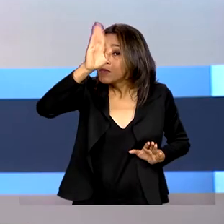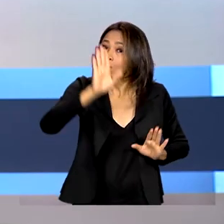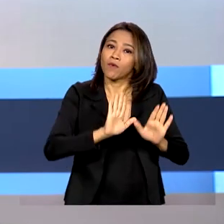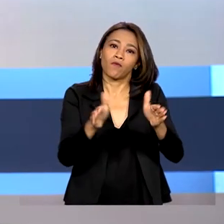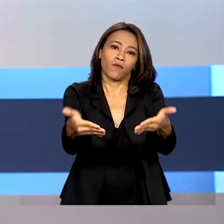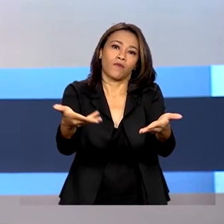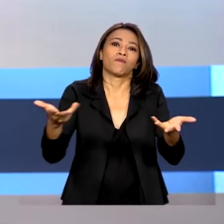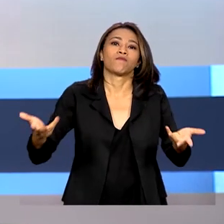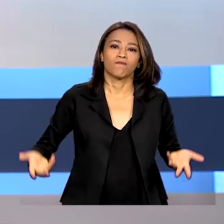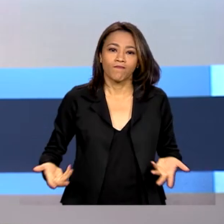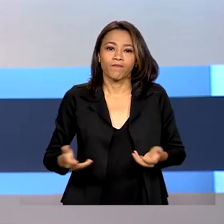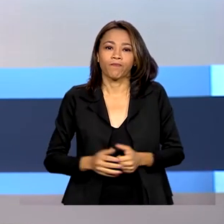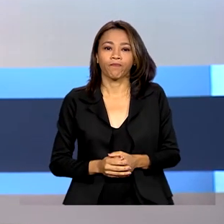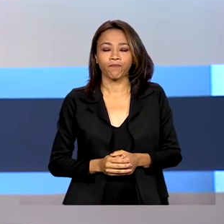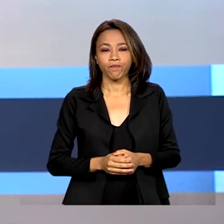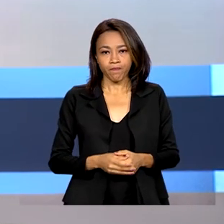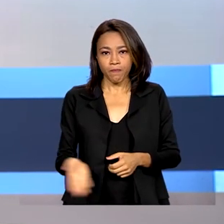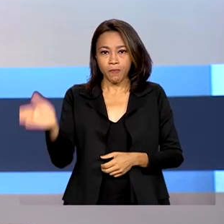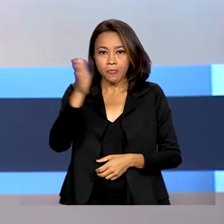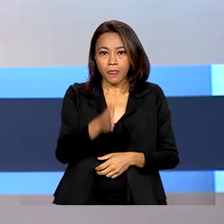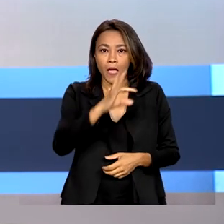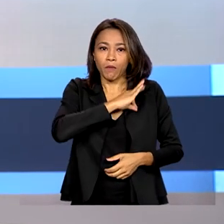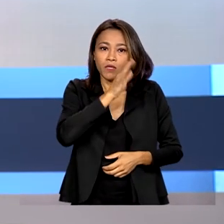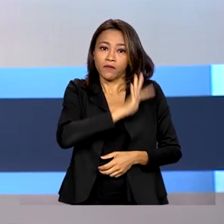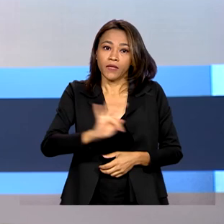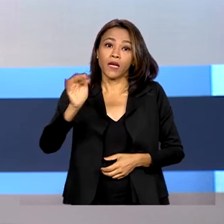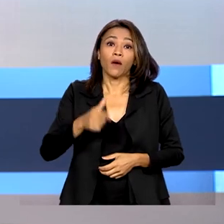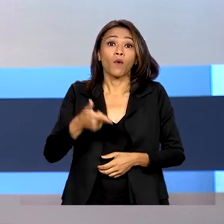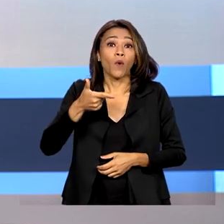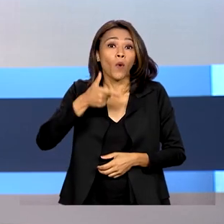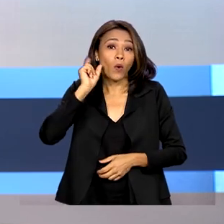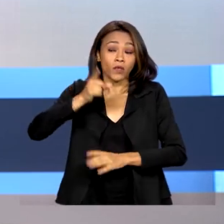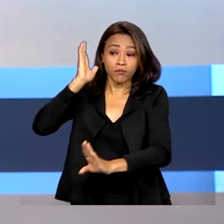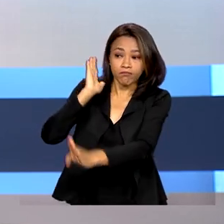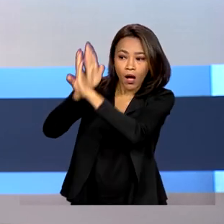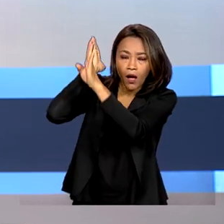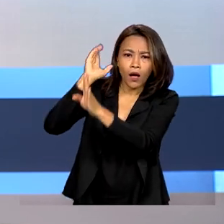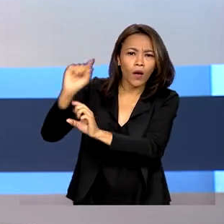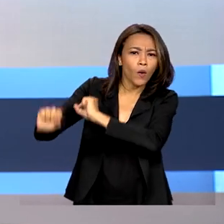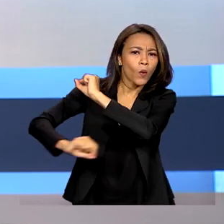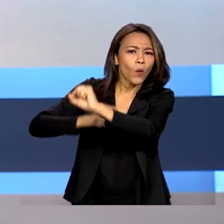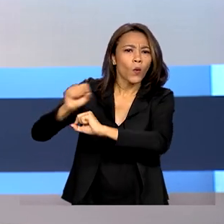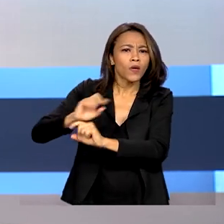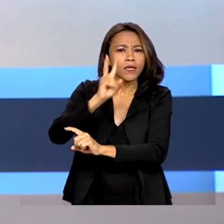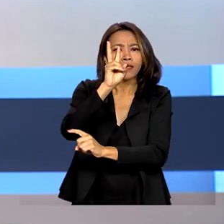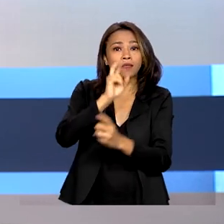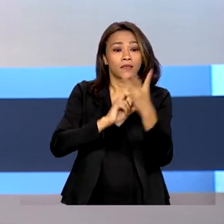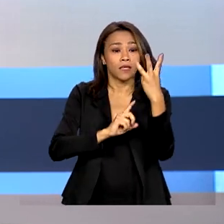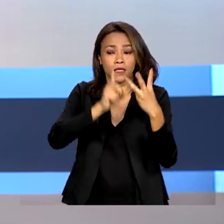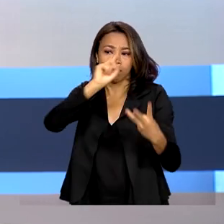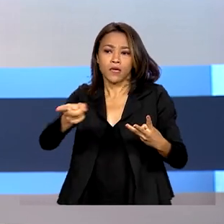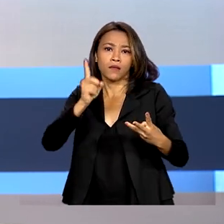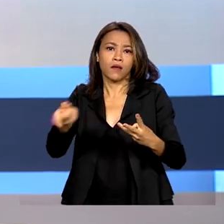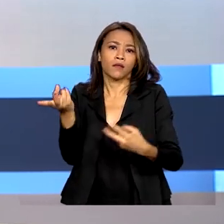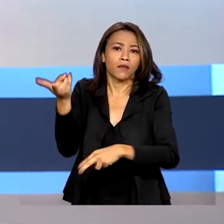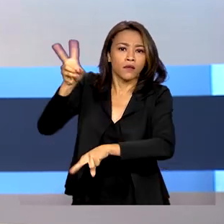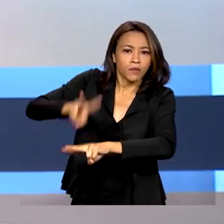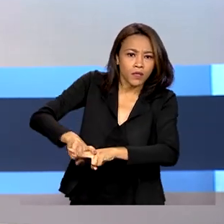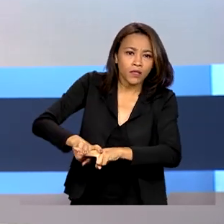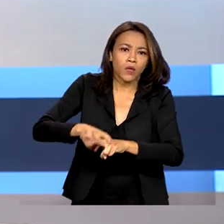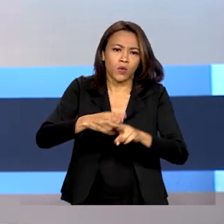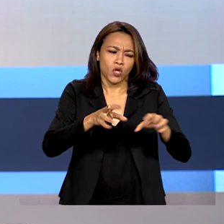A Polícia Federal deflagrou ontem a Operação Ulisses para cumprir três mandados de prisão de